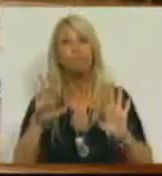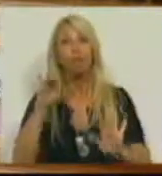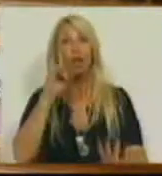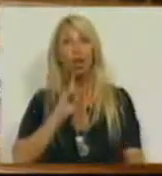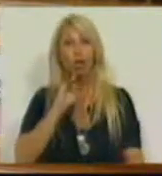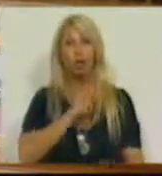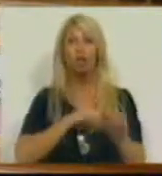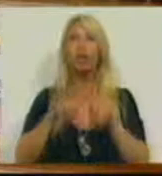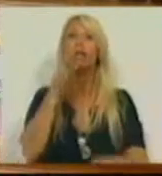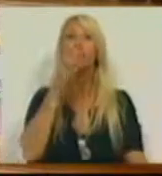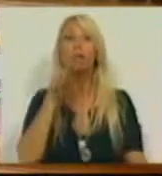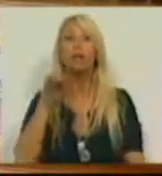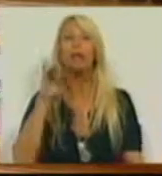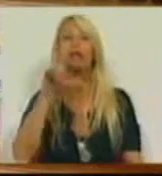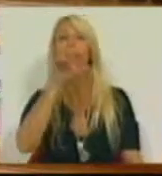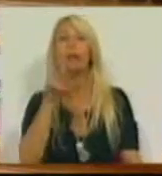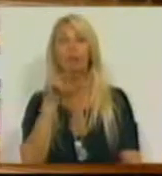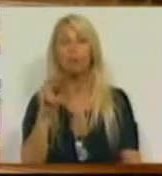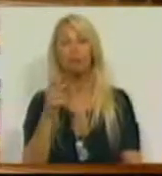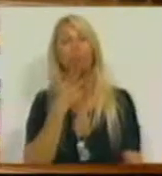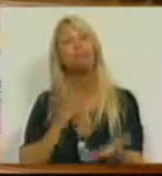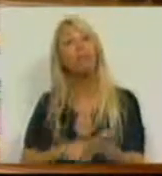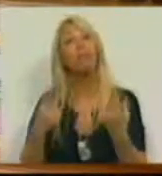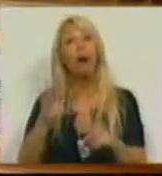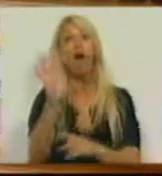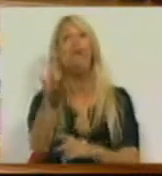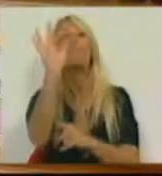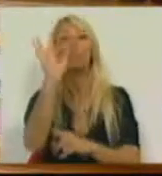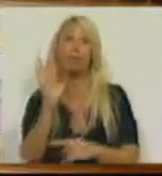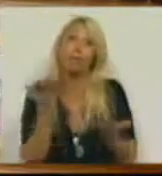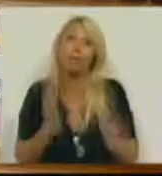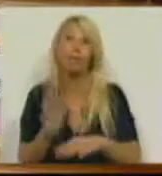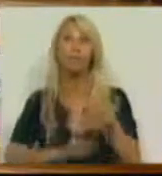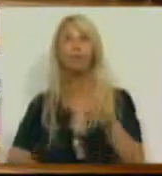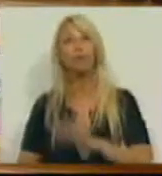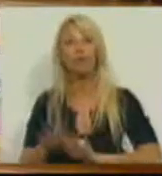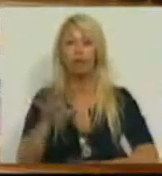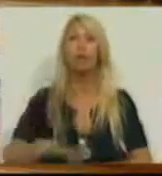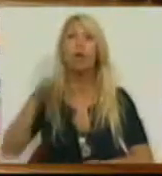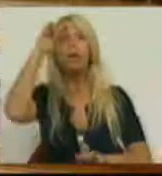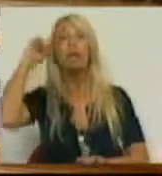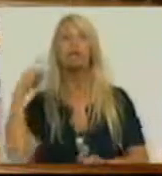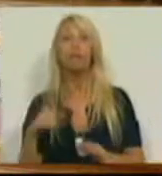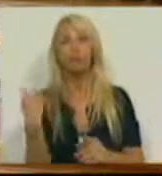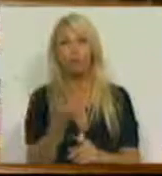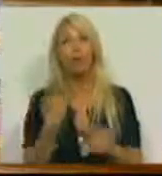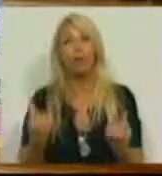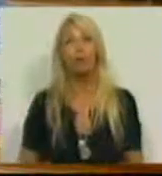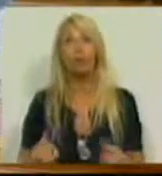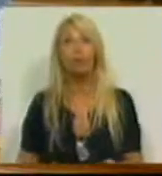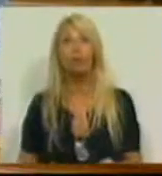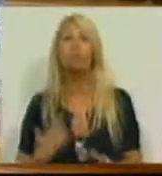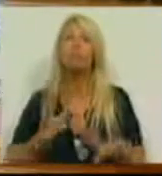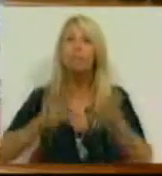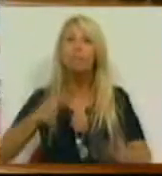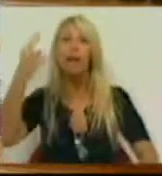Deputada Nilsa de Sena, há de facto opções que têm a ser feitas num momento difícil que estamos a viver e temos que ser